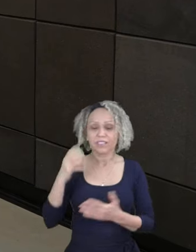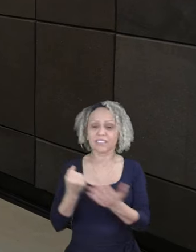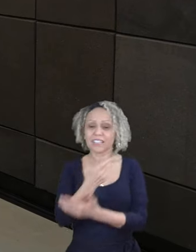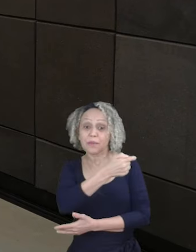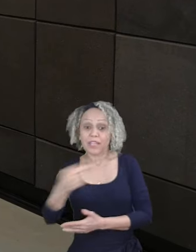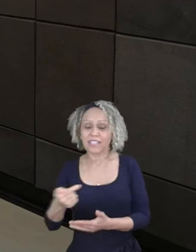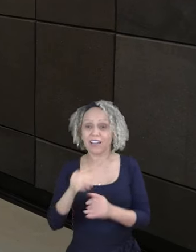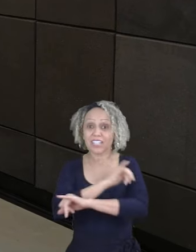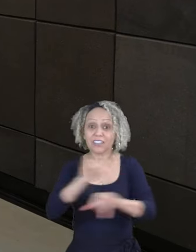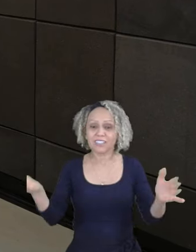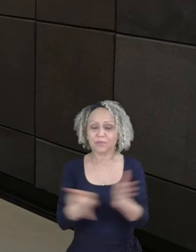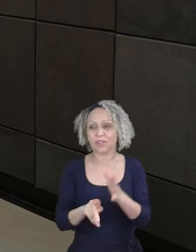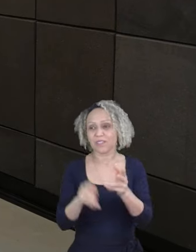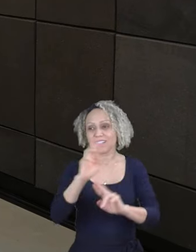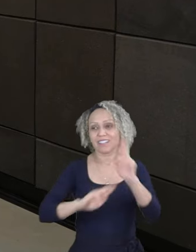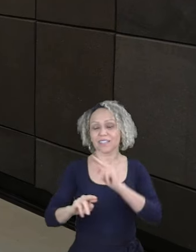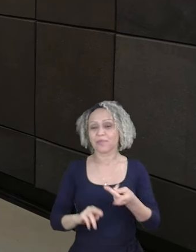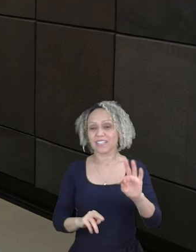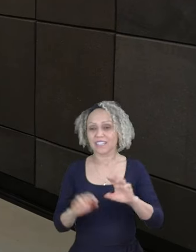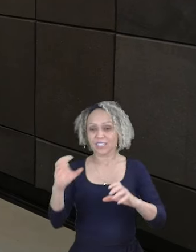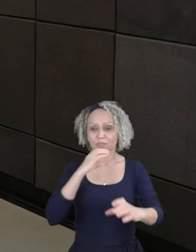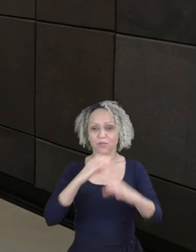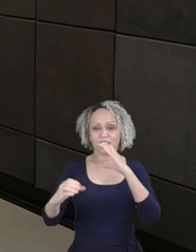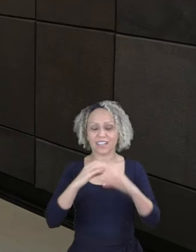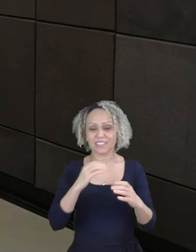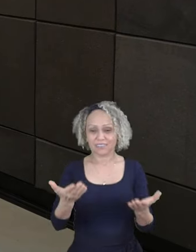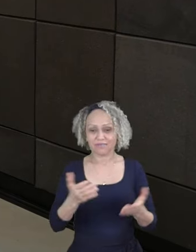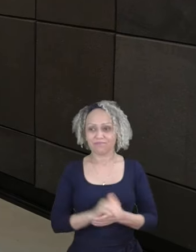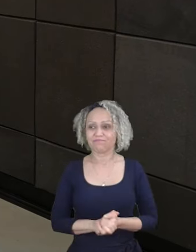podcast semanal de notícias da rede PT de comunicação.